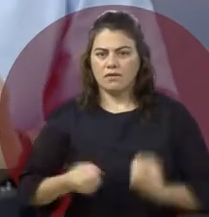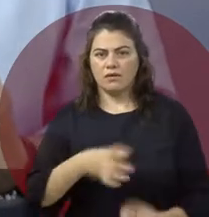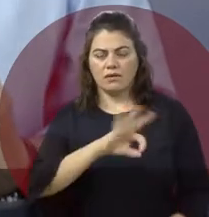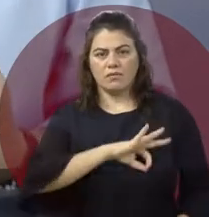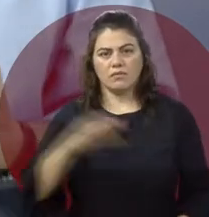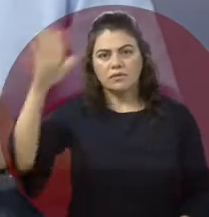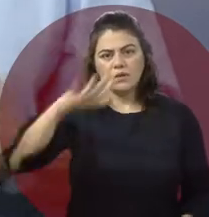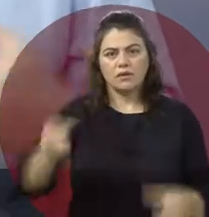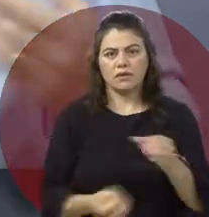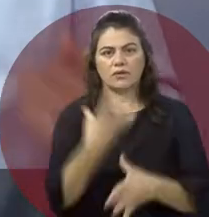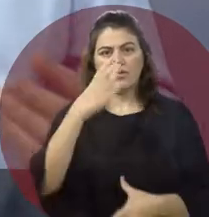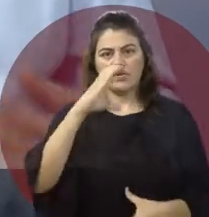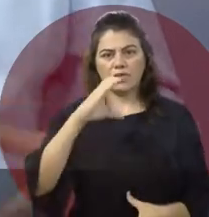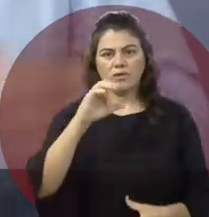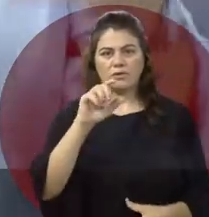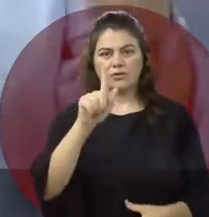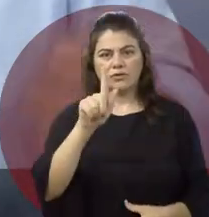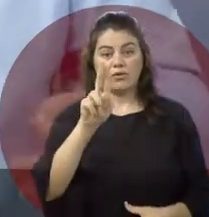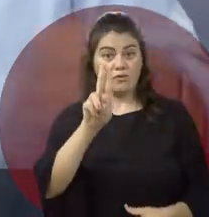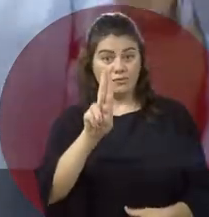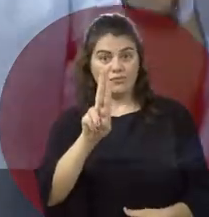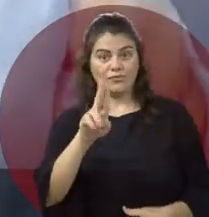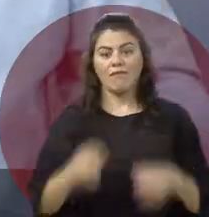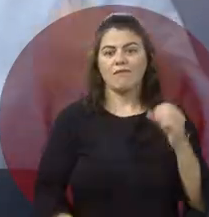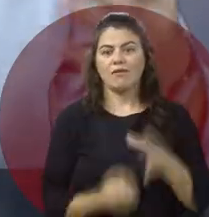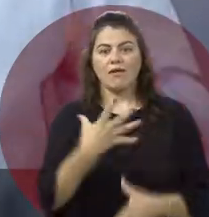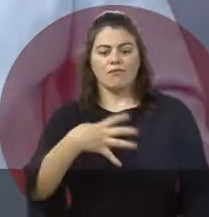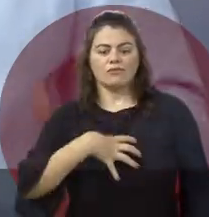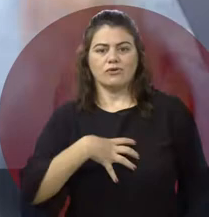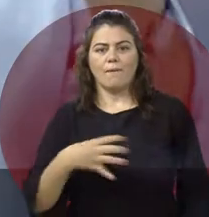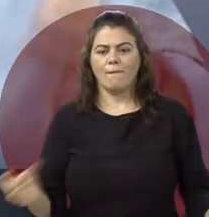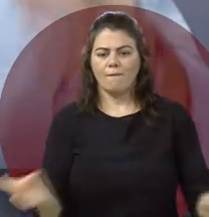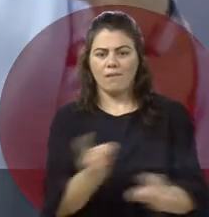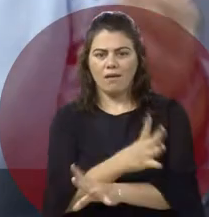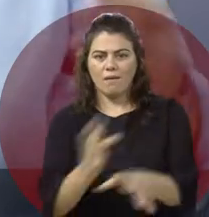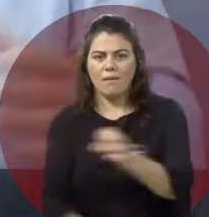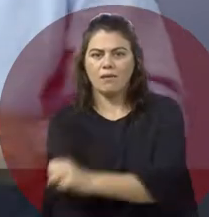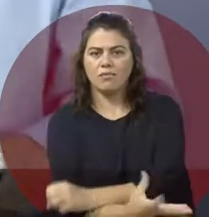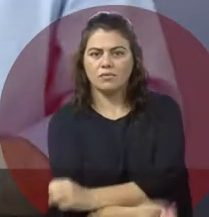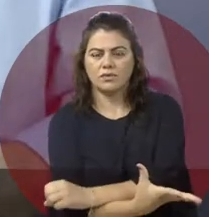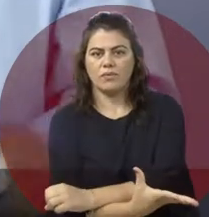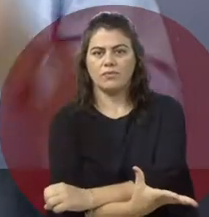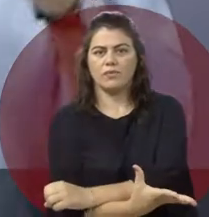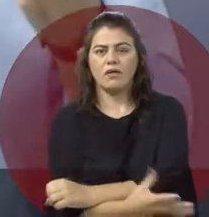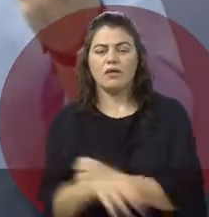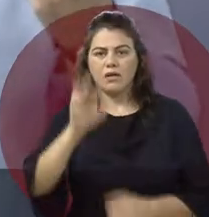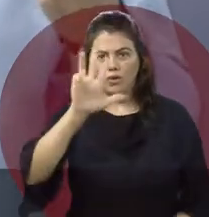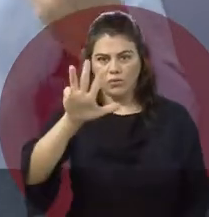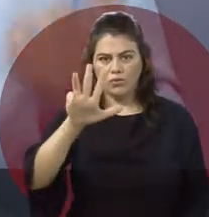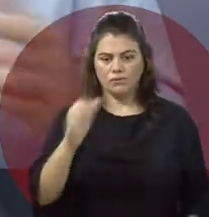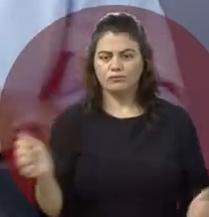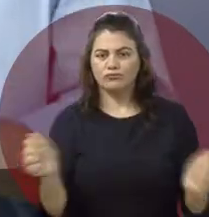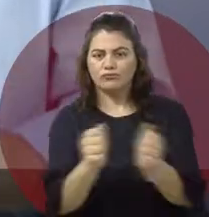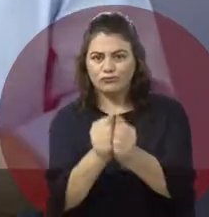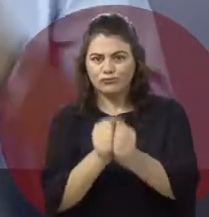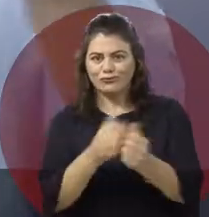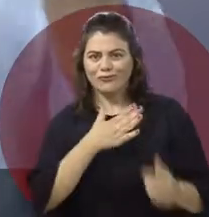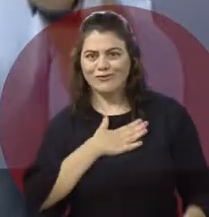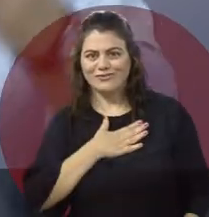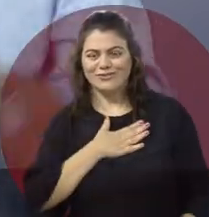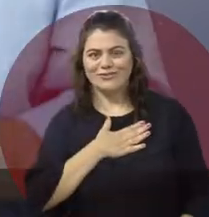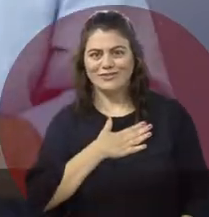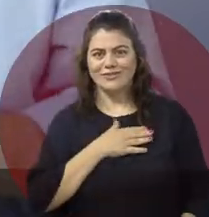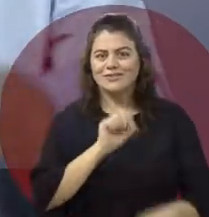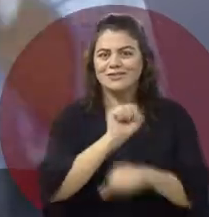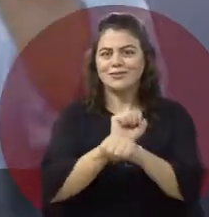Polícia Federal, criou a Controladoria Geral da União, enfim, criou os mecanismos para combater a corrupção. Lula está conosco.